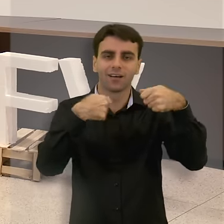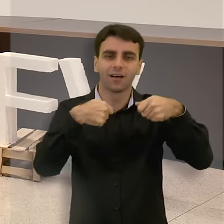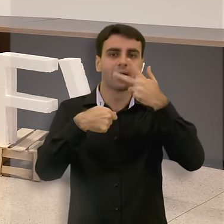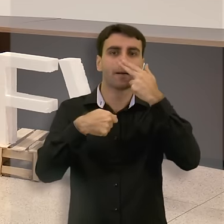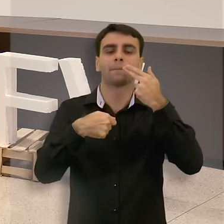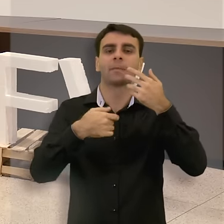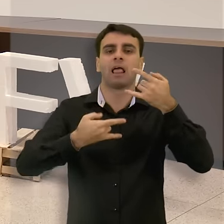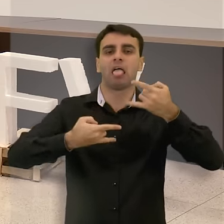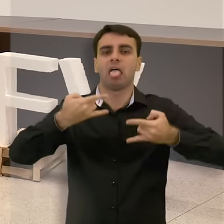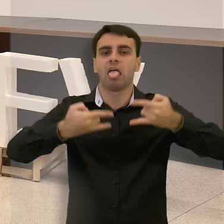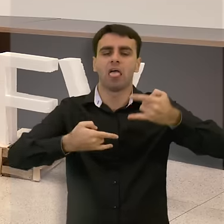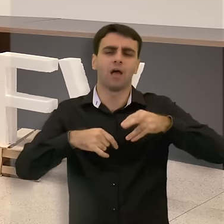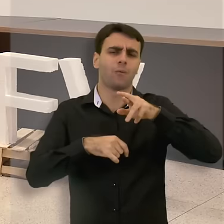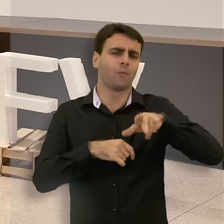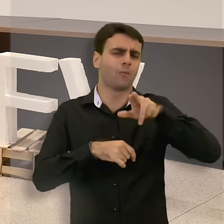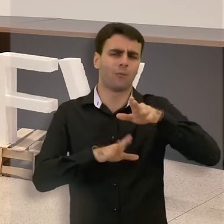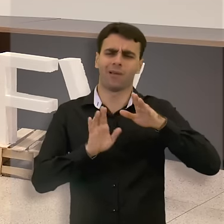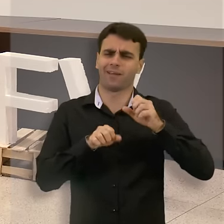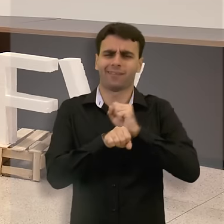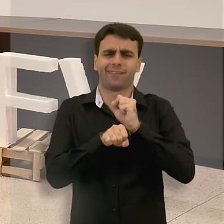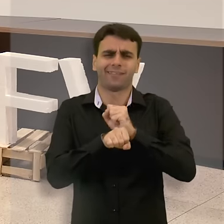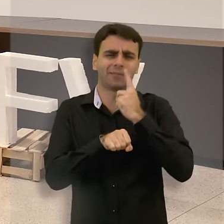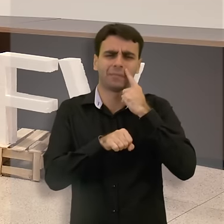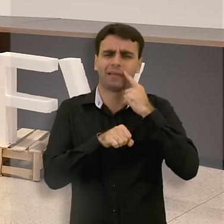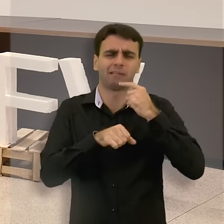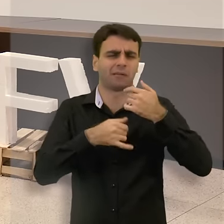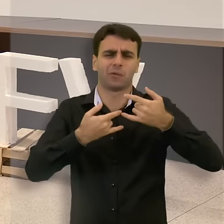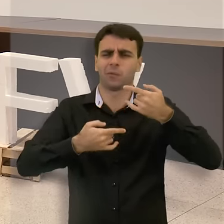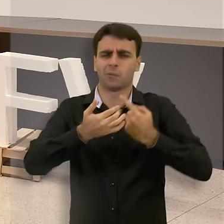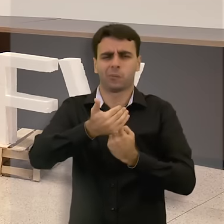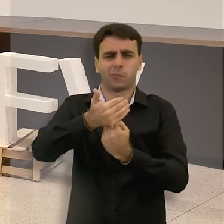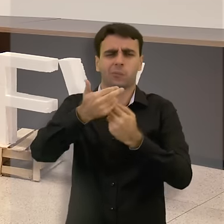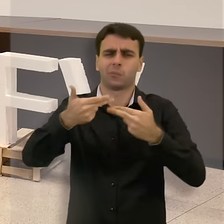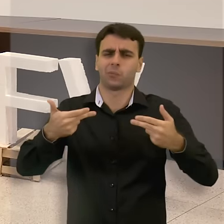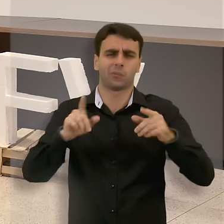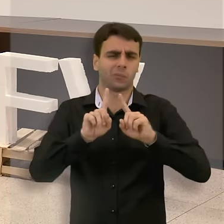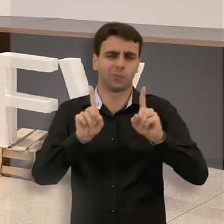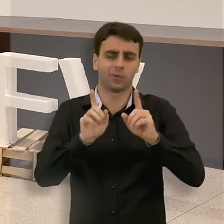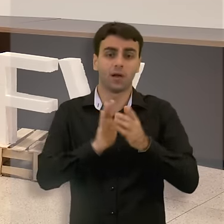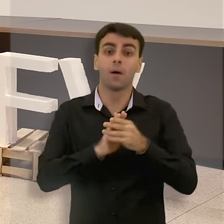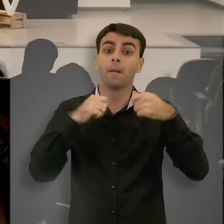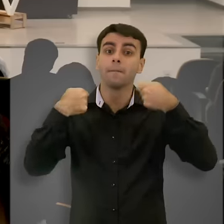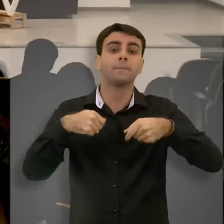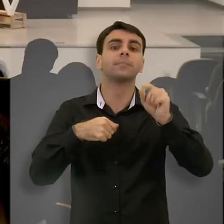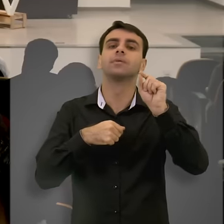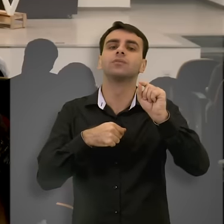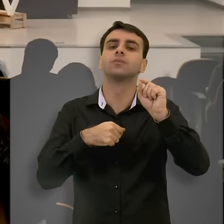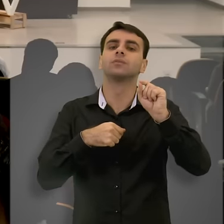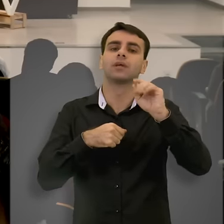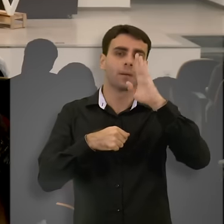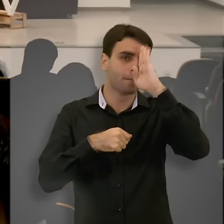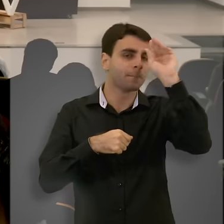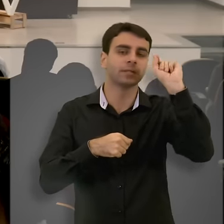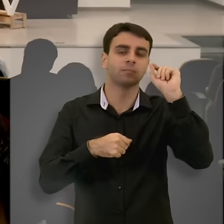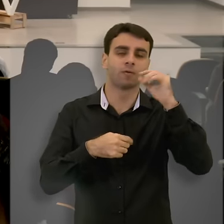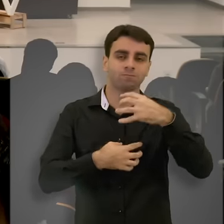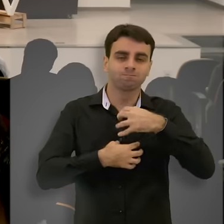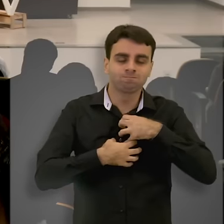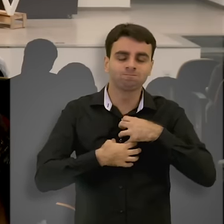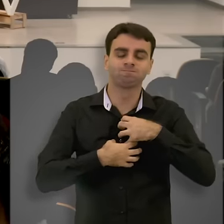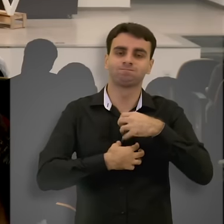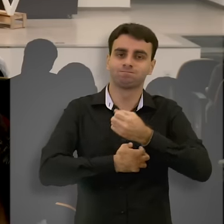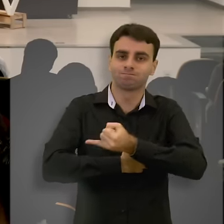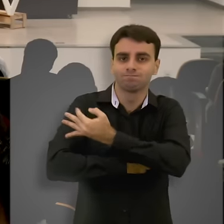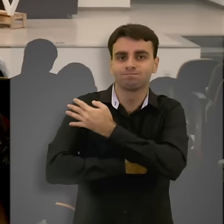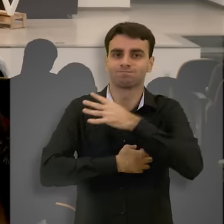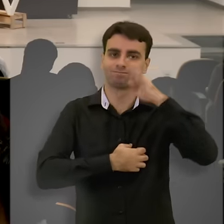guardar robôs, ela não precisa guardar nanotecnologia. Ela precisa olhar para as emoções e para os